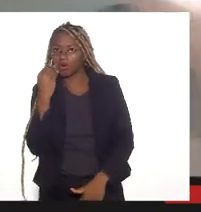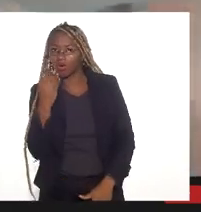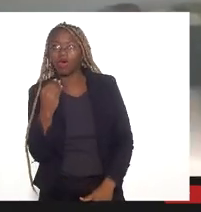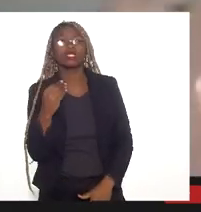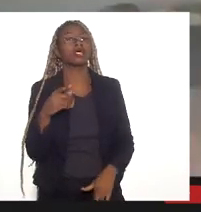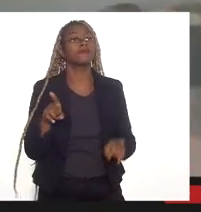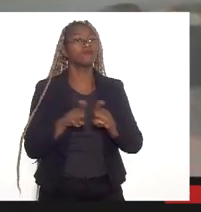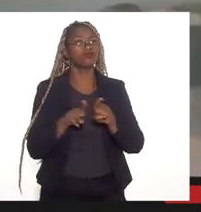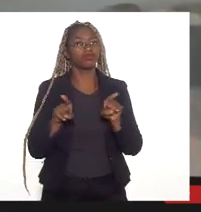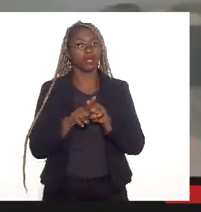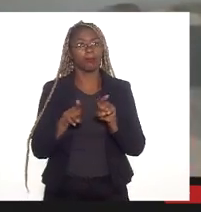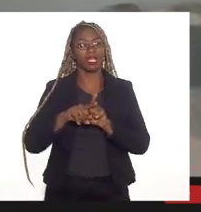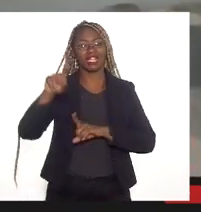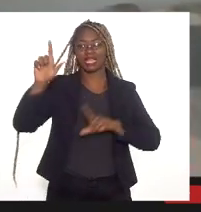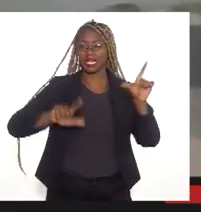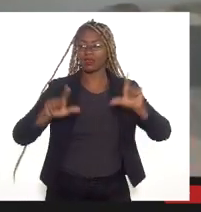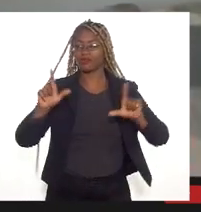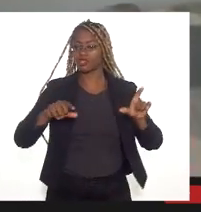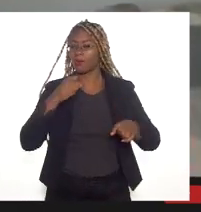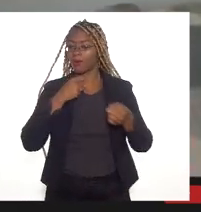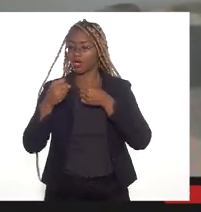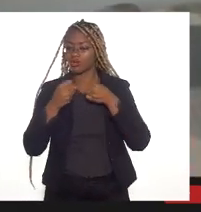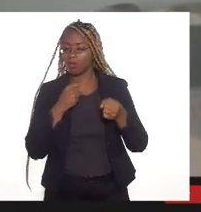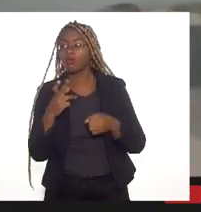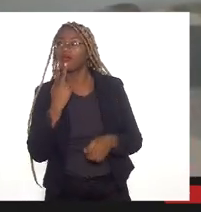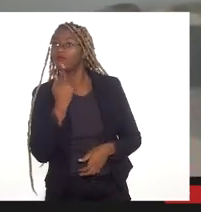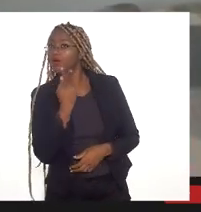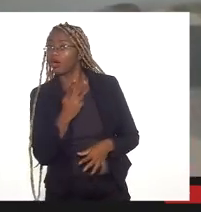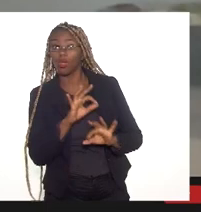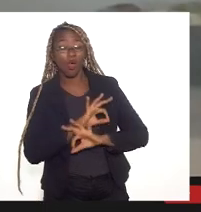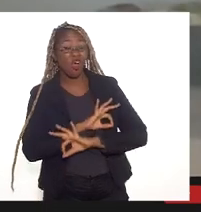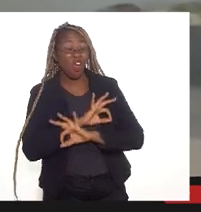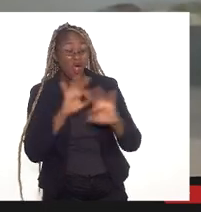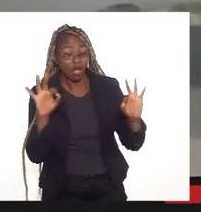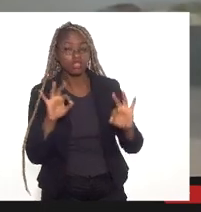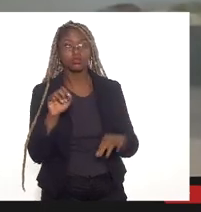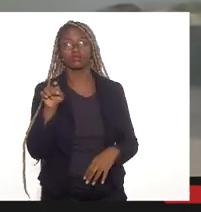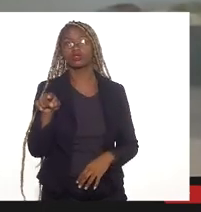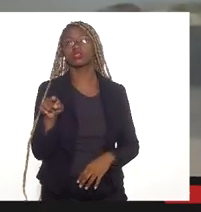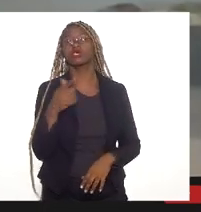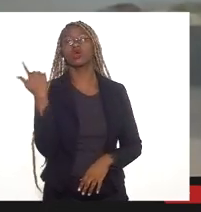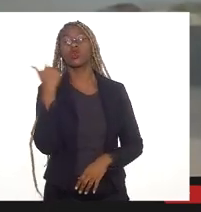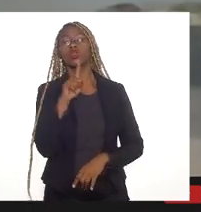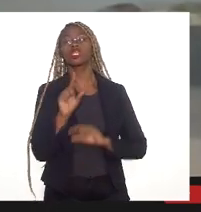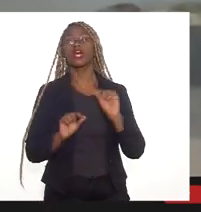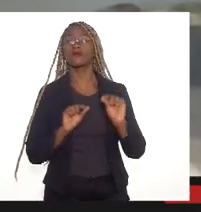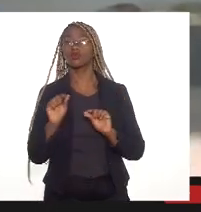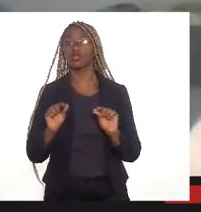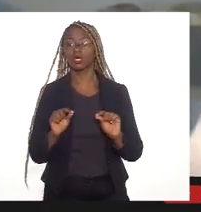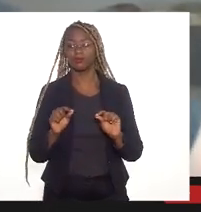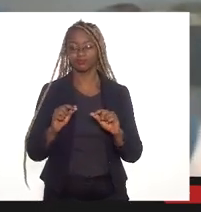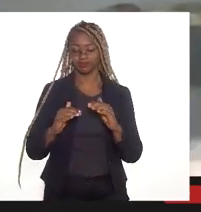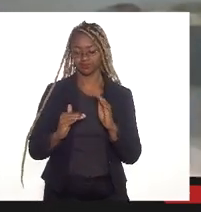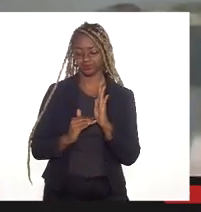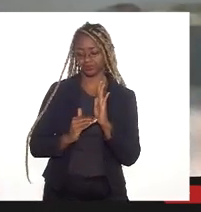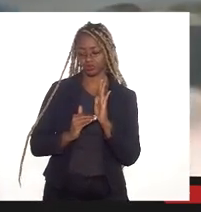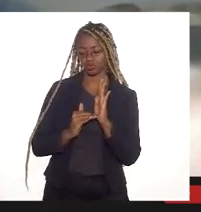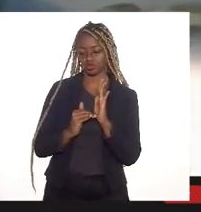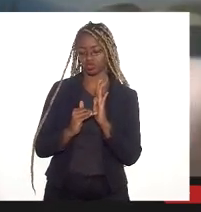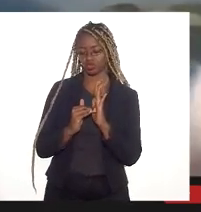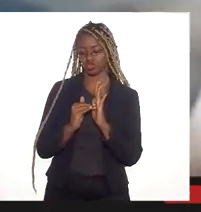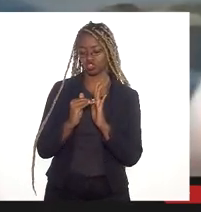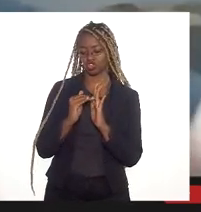RJTV bem colocou, você vai conseguir não só aumentar a impermeabilização